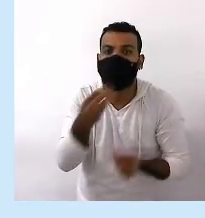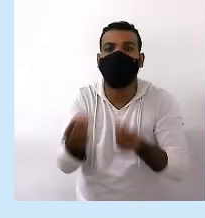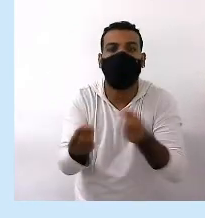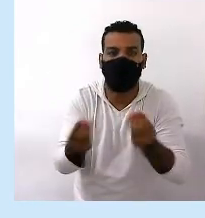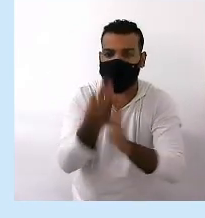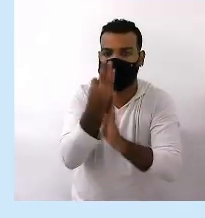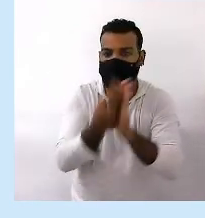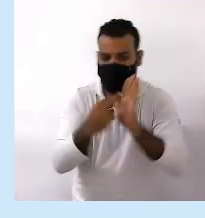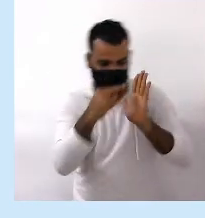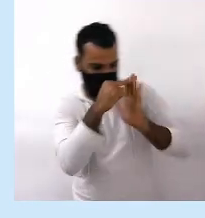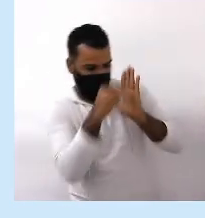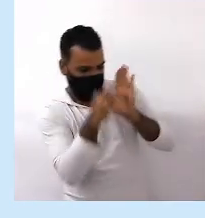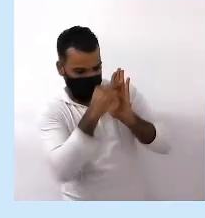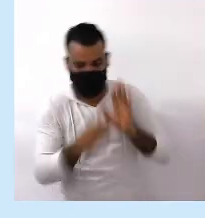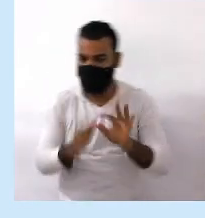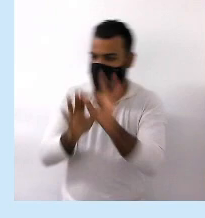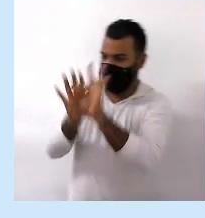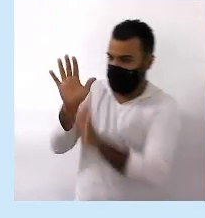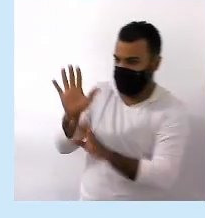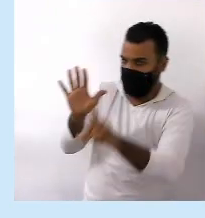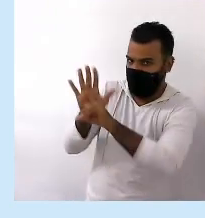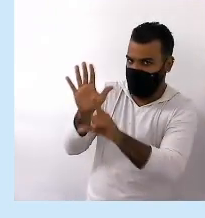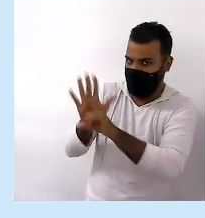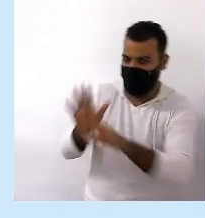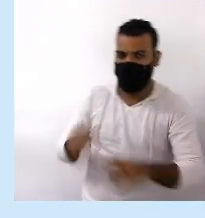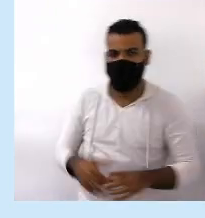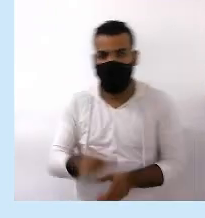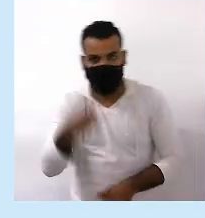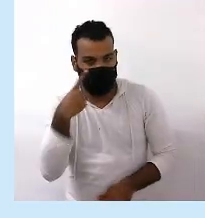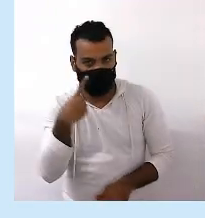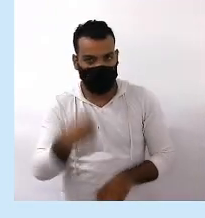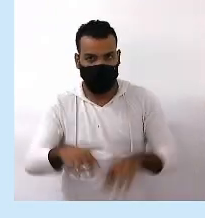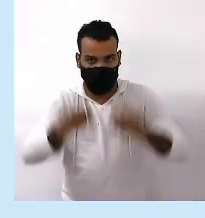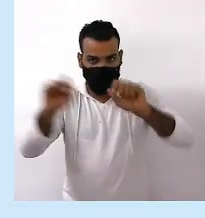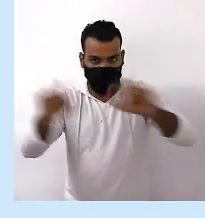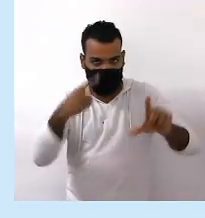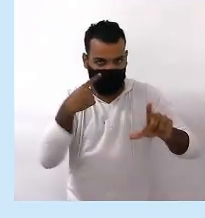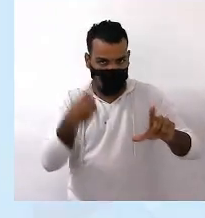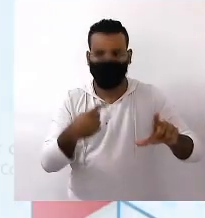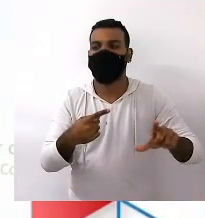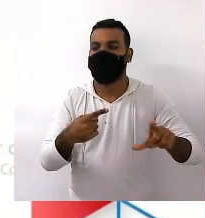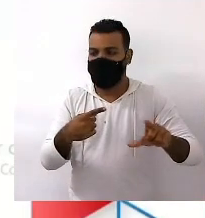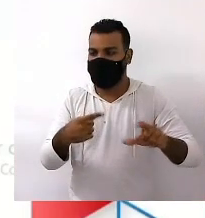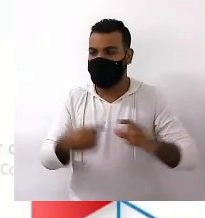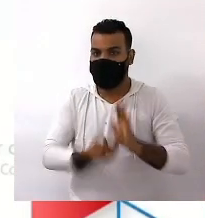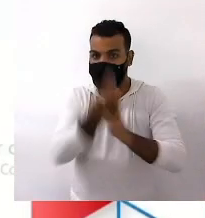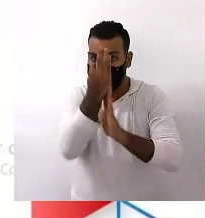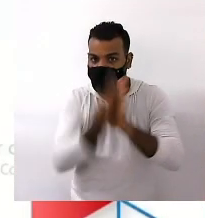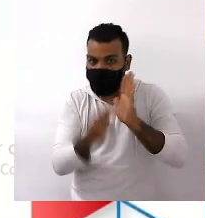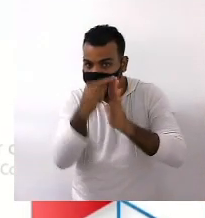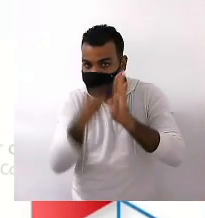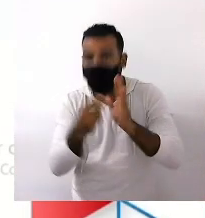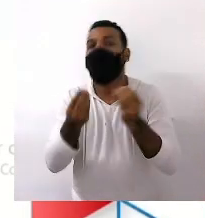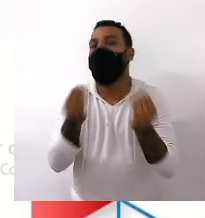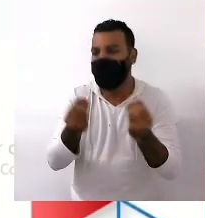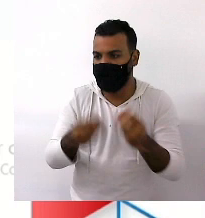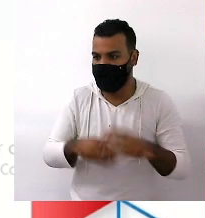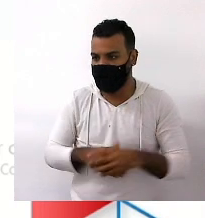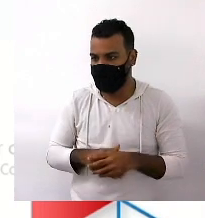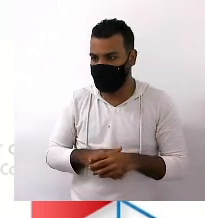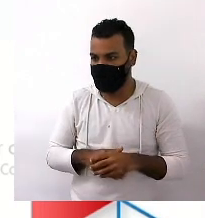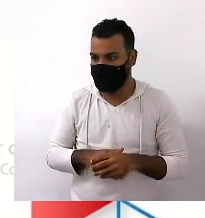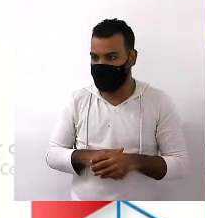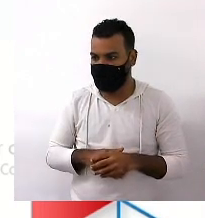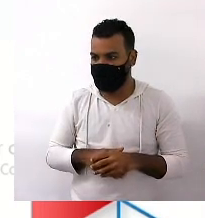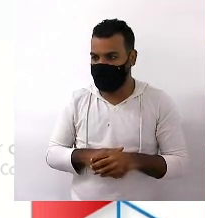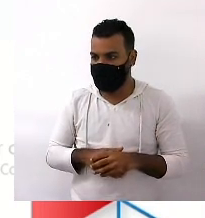textos normativos E textos legais Observe no slide, por exemplo Um exemplo de texto normativo Olha só A